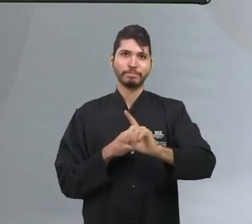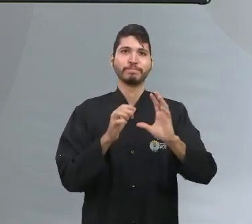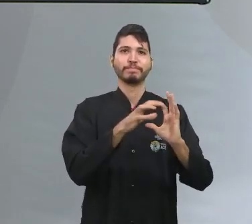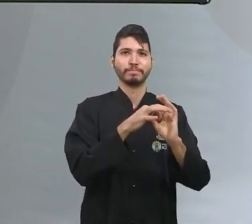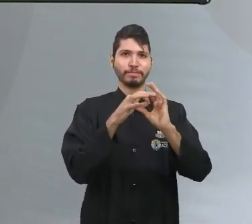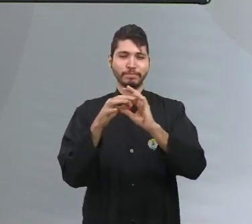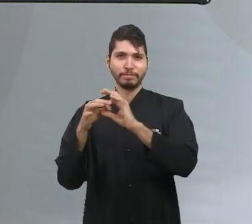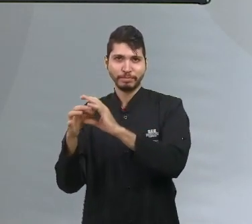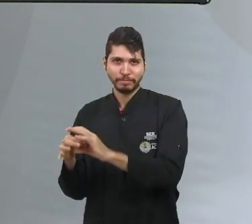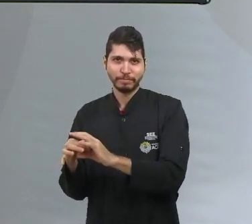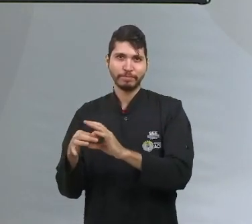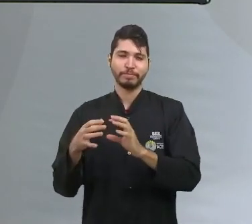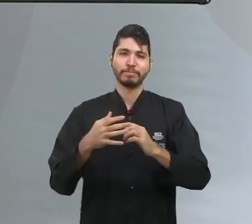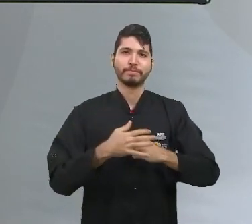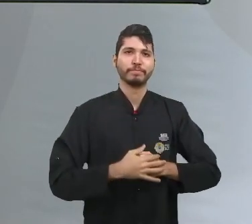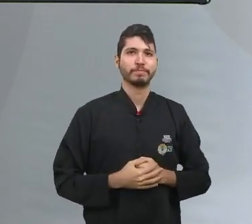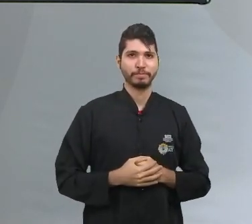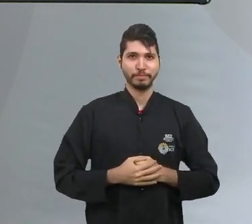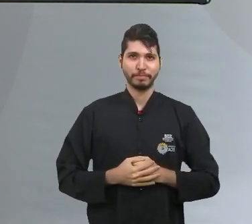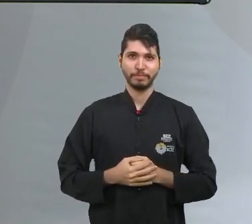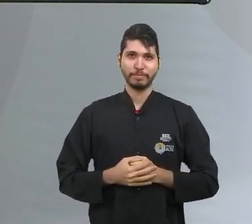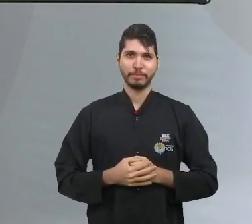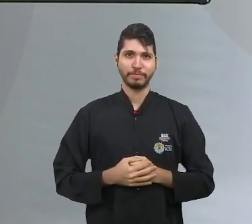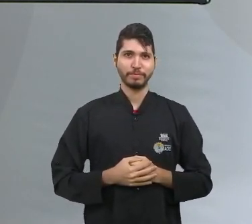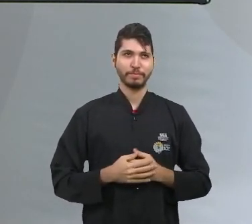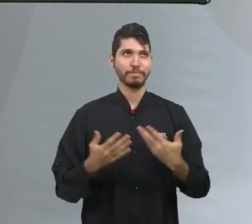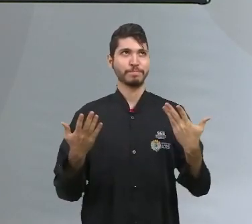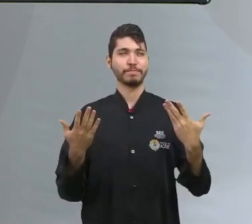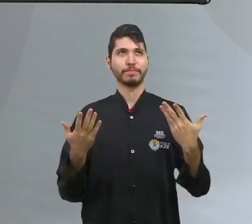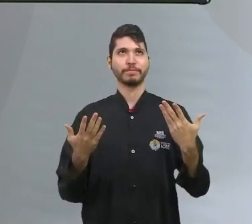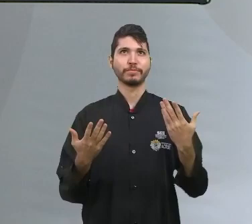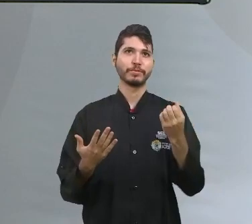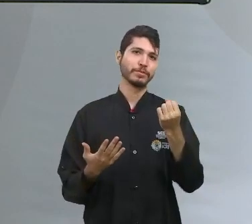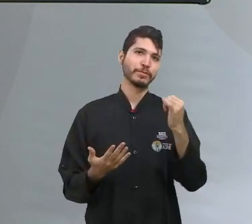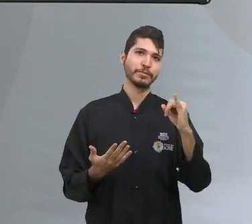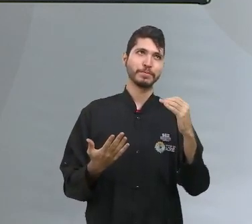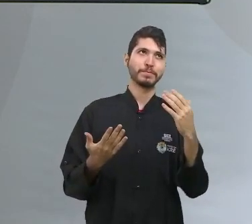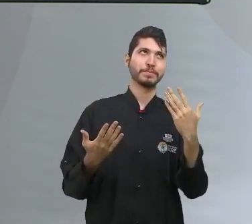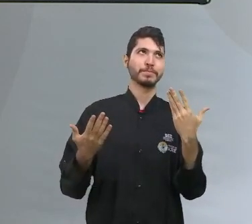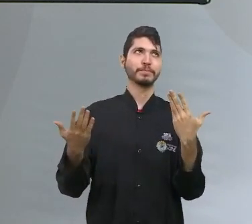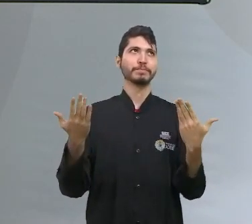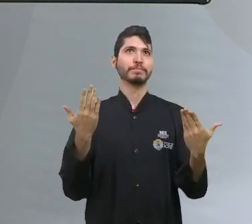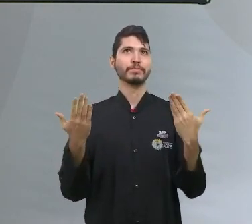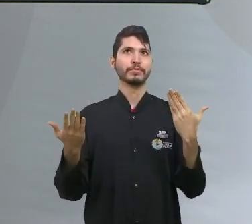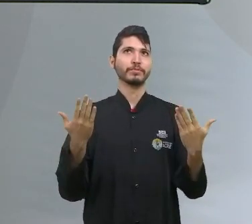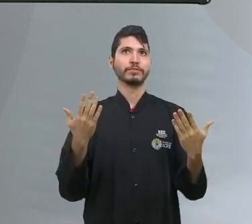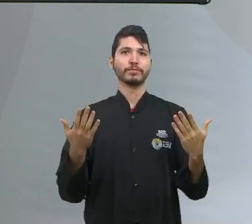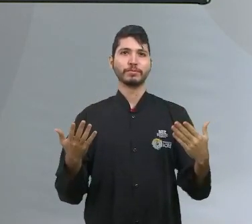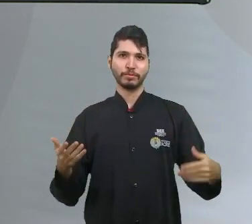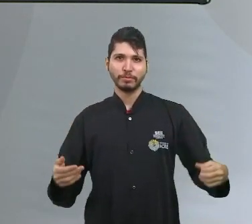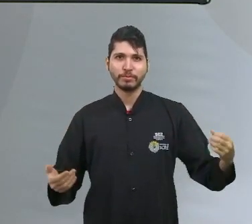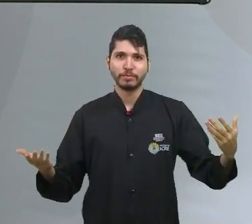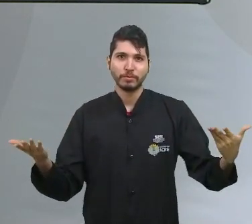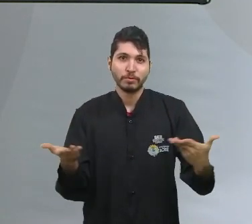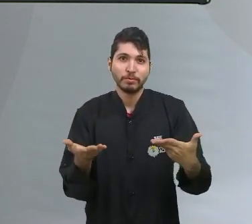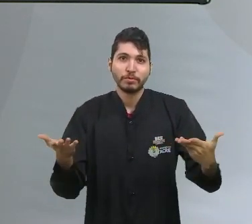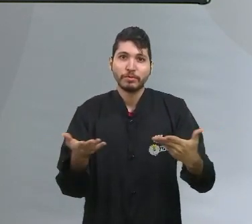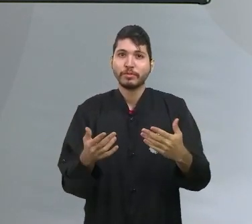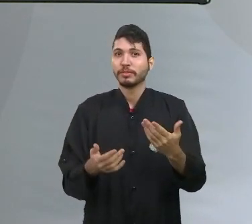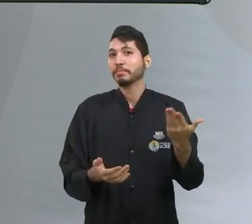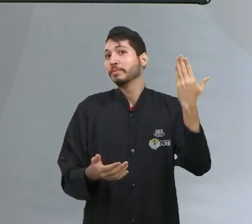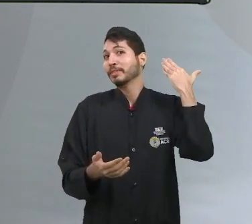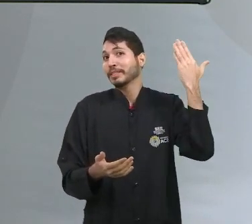Uma situação, digamos assim, que se comparado com a nossa atualidade, era o único recurso